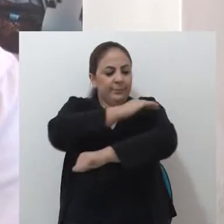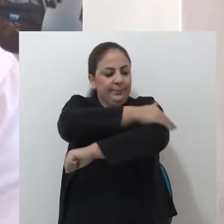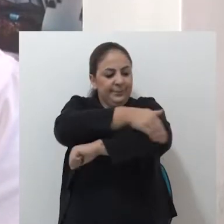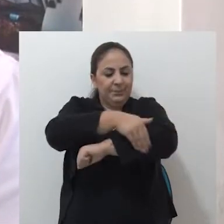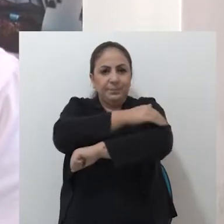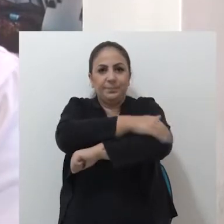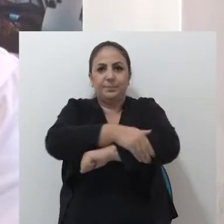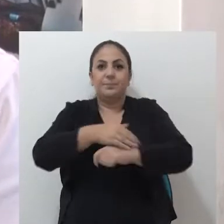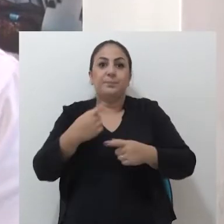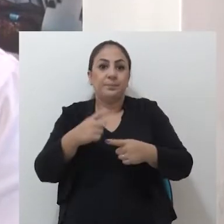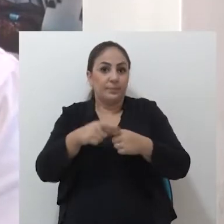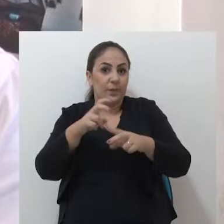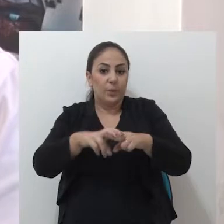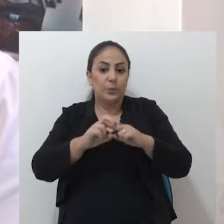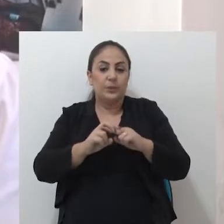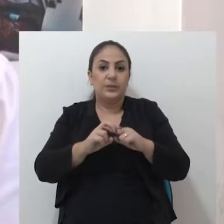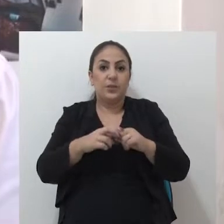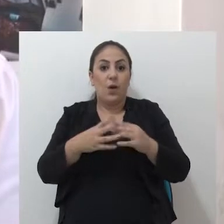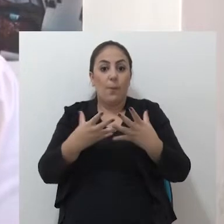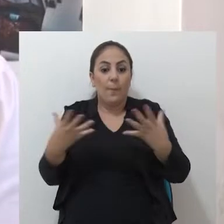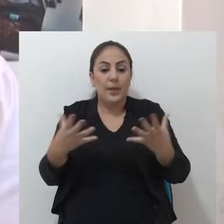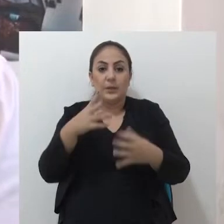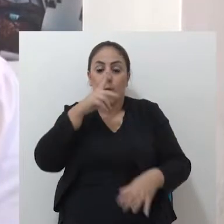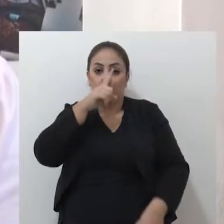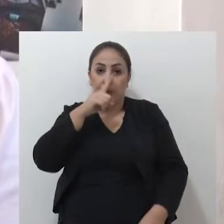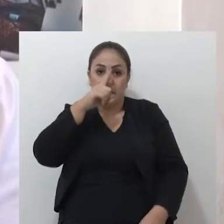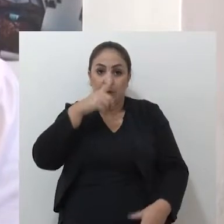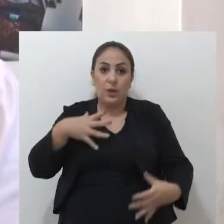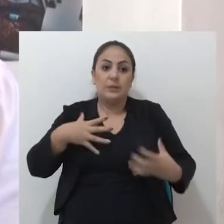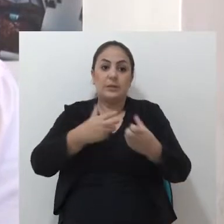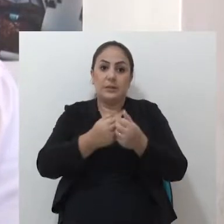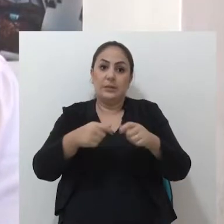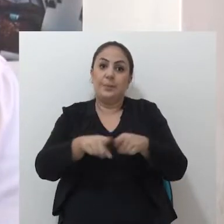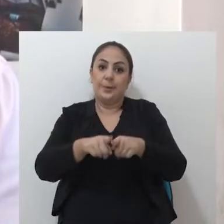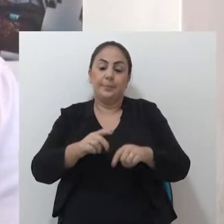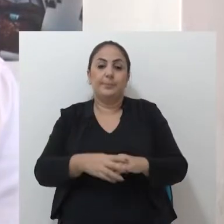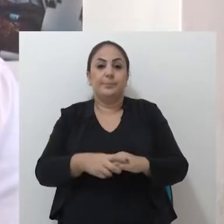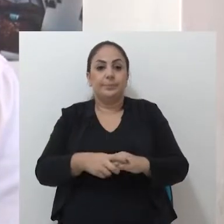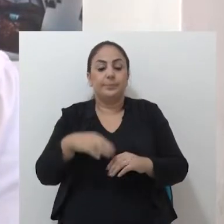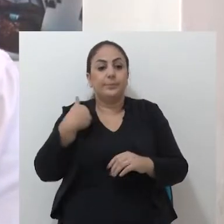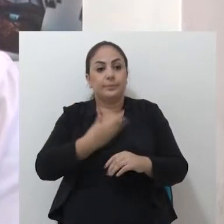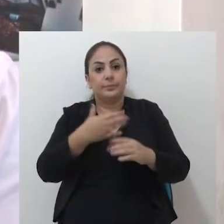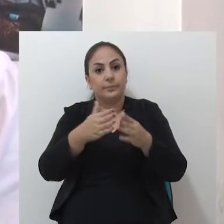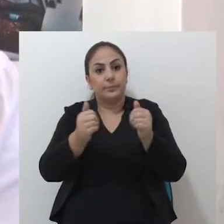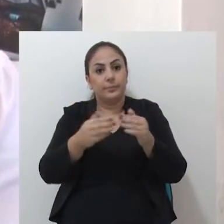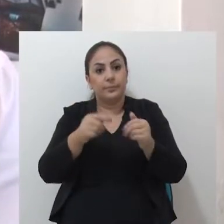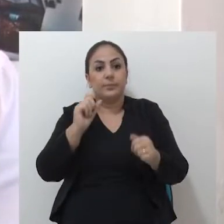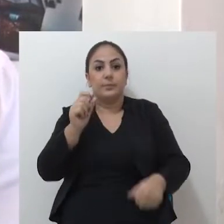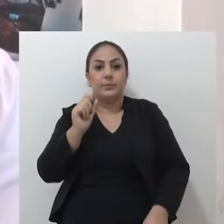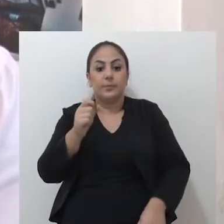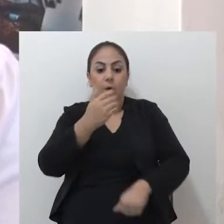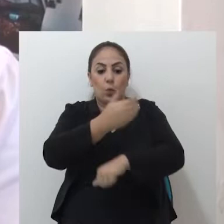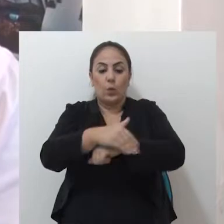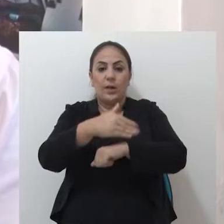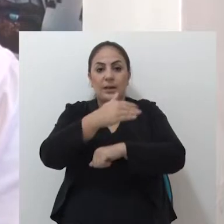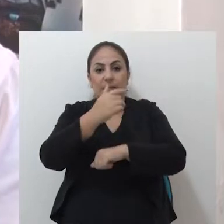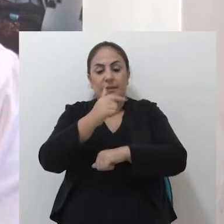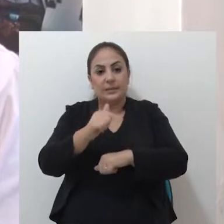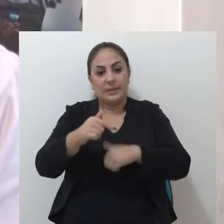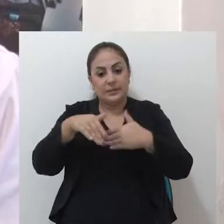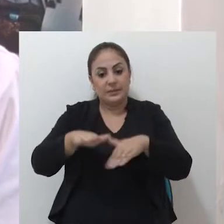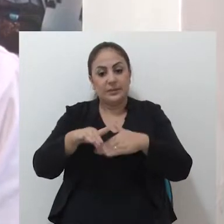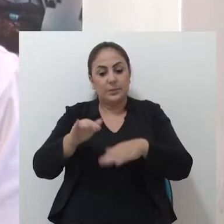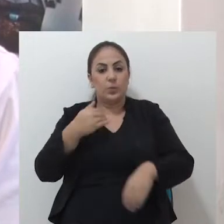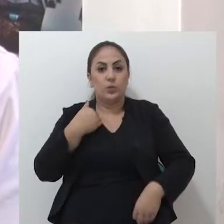da esquina, muito próximo do cruzamento e isso aumenta o risco de acidentes, inclusive. Então, o que nós estamos pedindo na Avenida